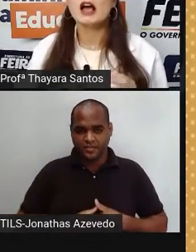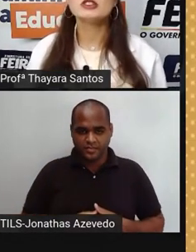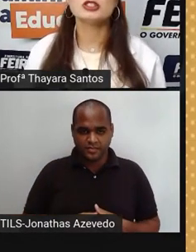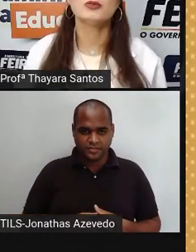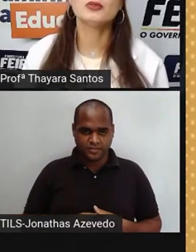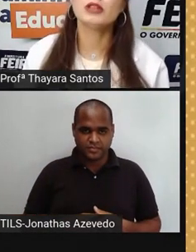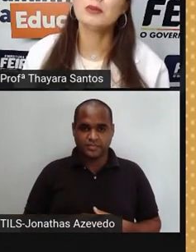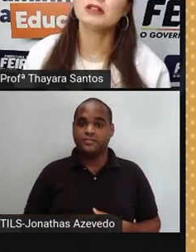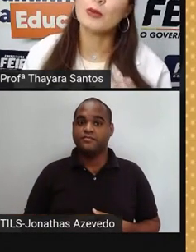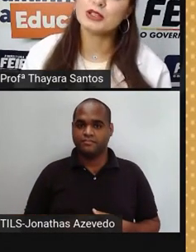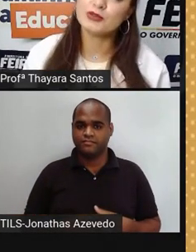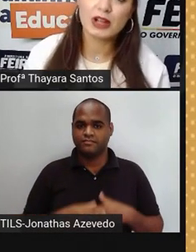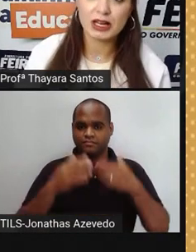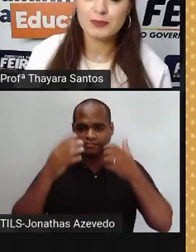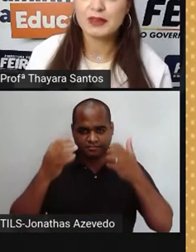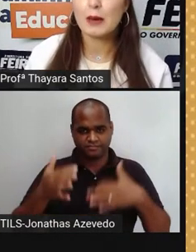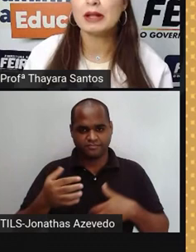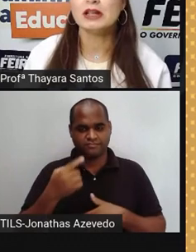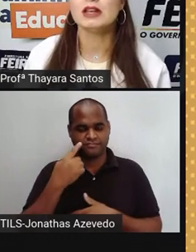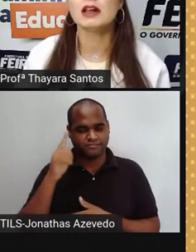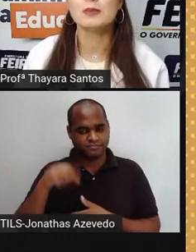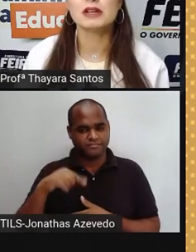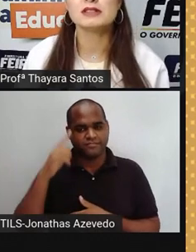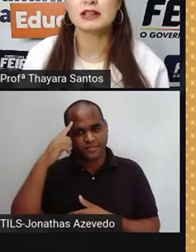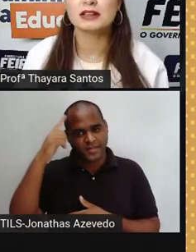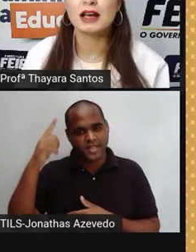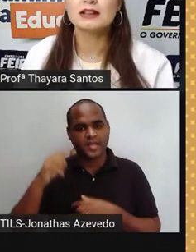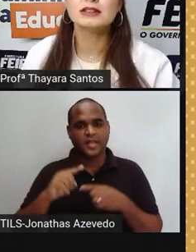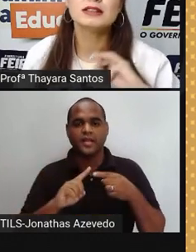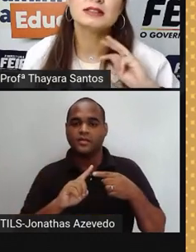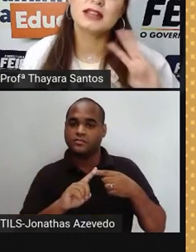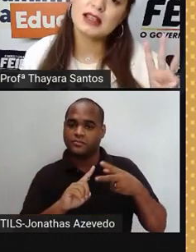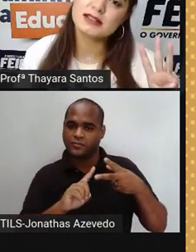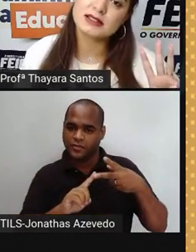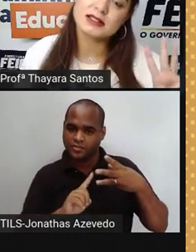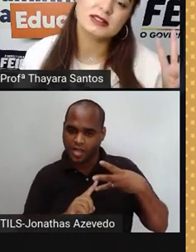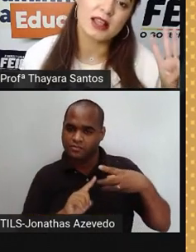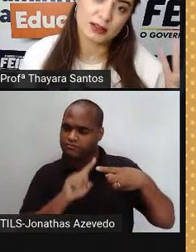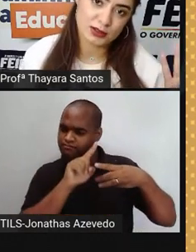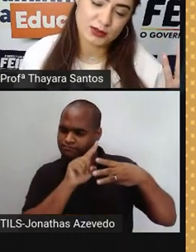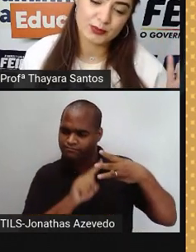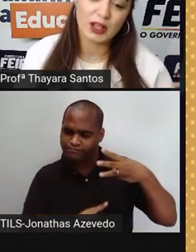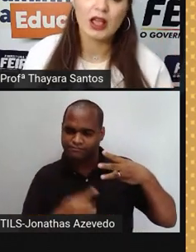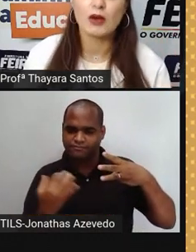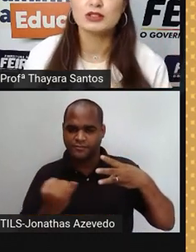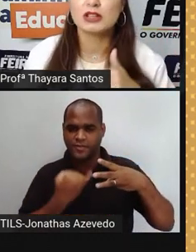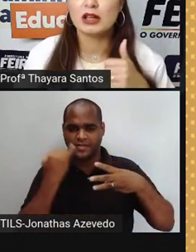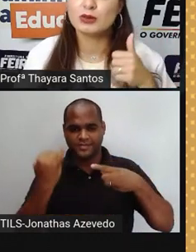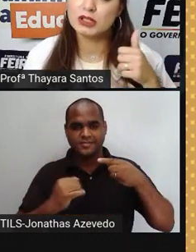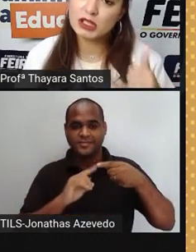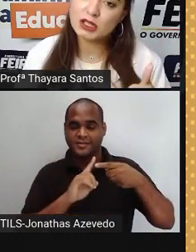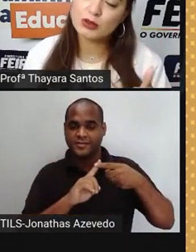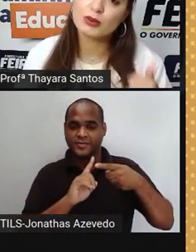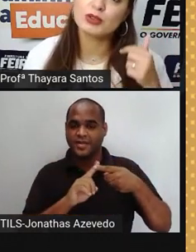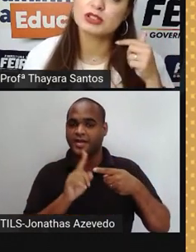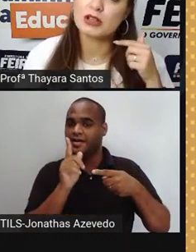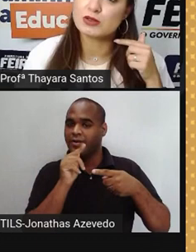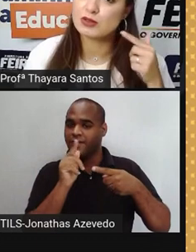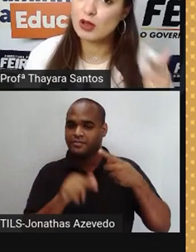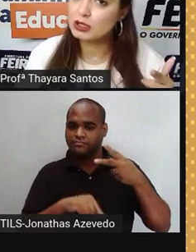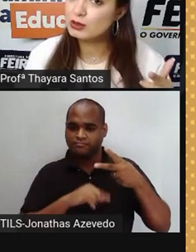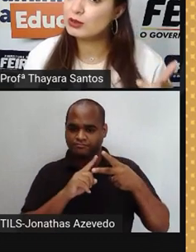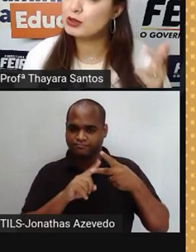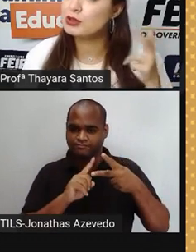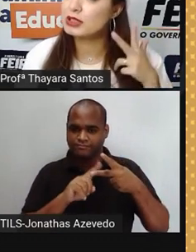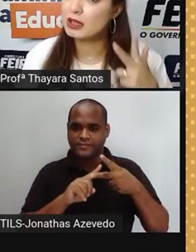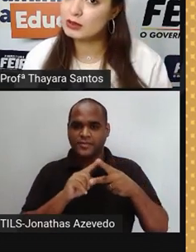A gente fundamentalmente fala que a matéria, ela apresenta três estados. É o estado líquido, o estado